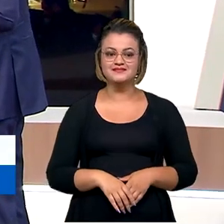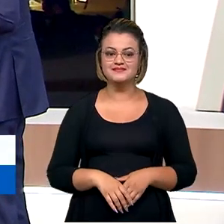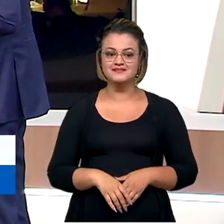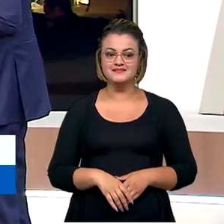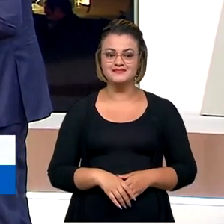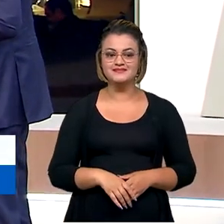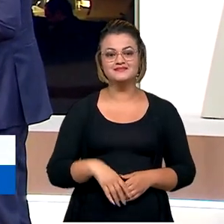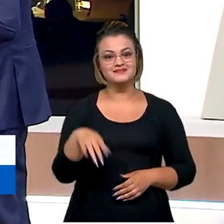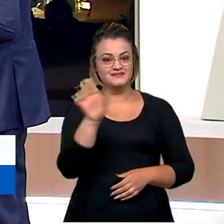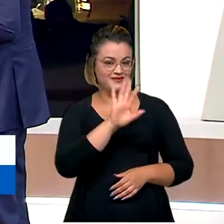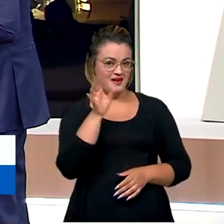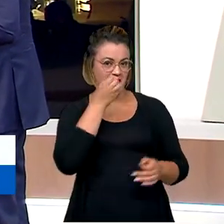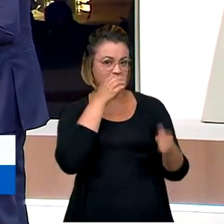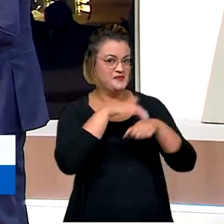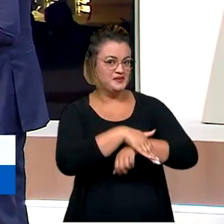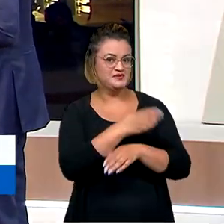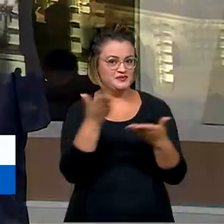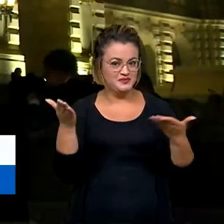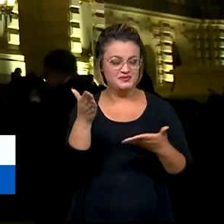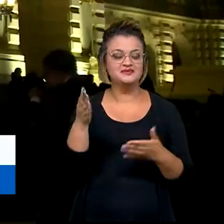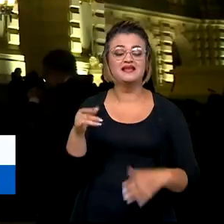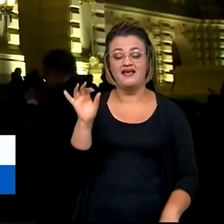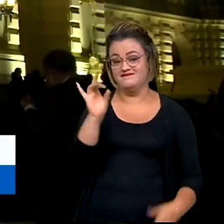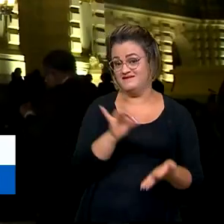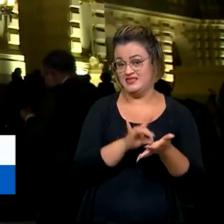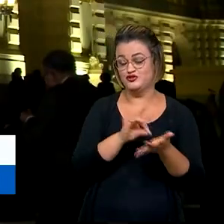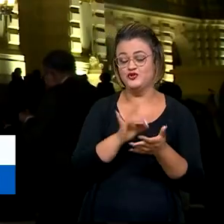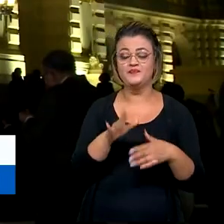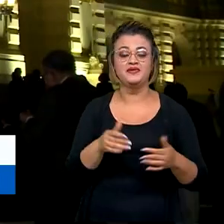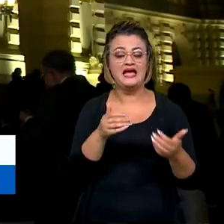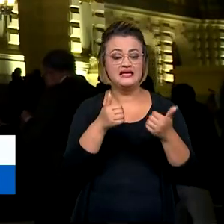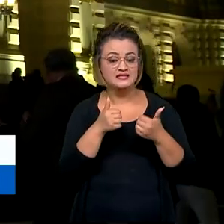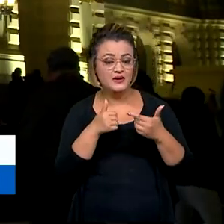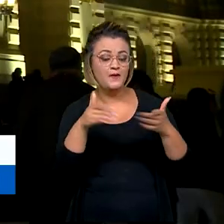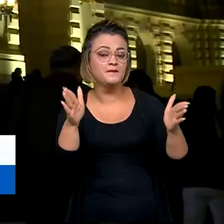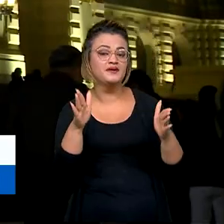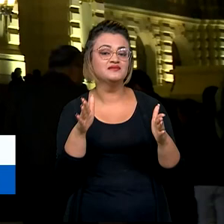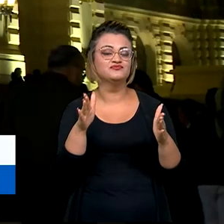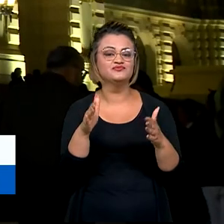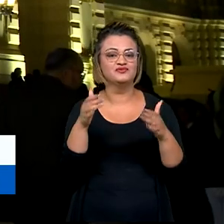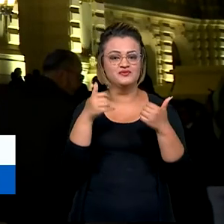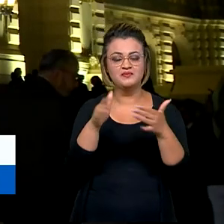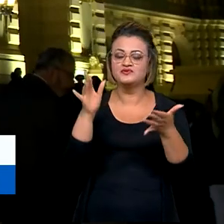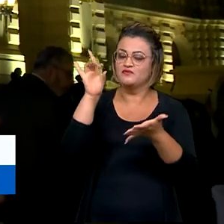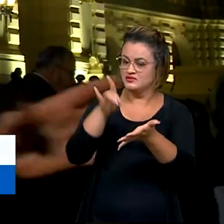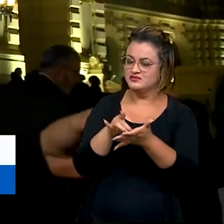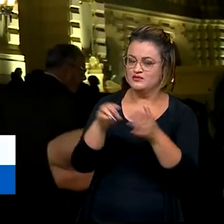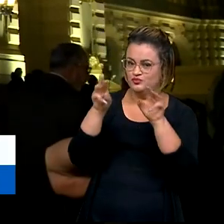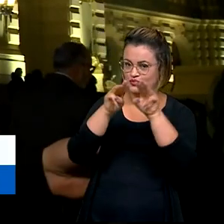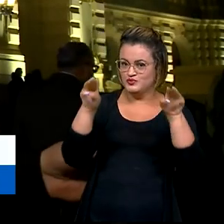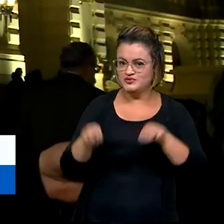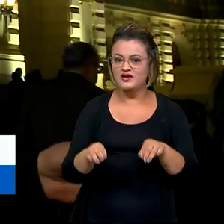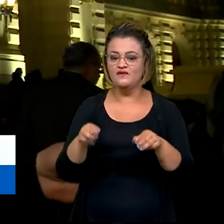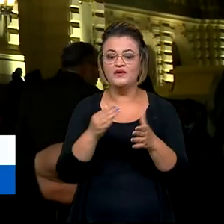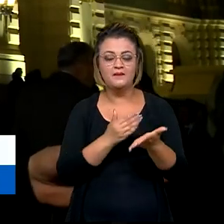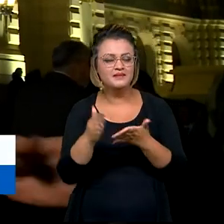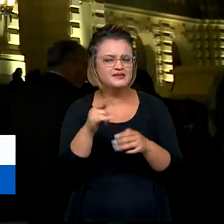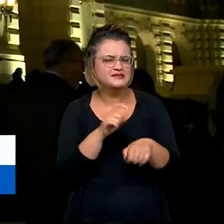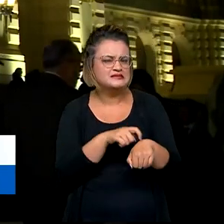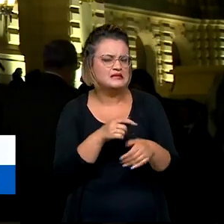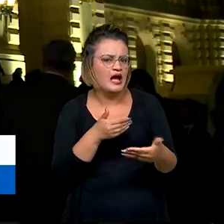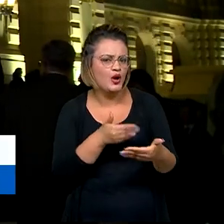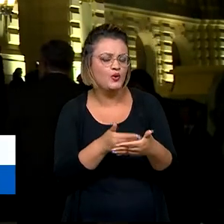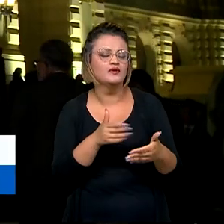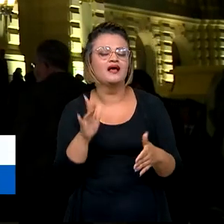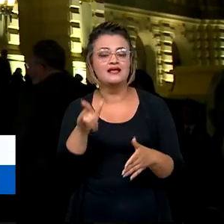Oi, Paulo, Catil, se é boa noite a vocês, boa noite a todos. Pois é, a abertura, a cerimônia de reabertura oficial do museu vai começar daqui a pouquinho.